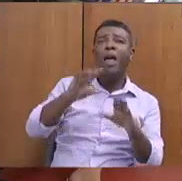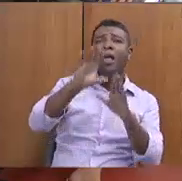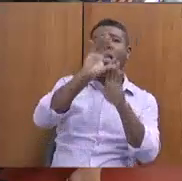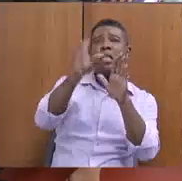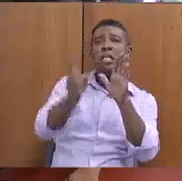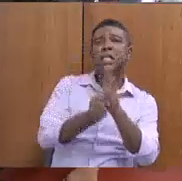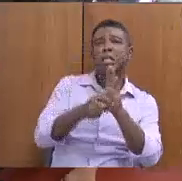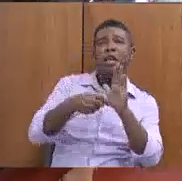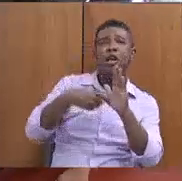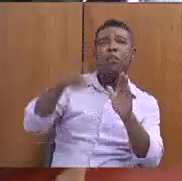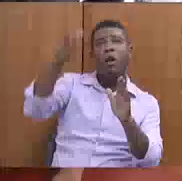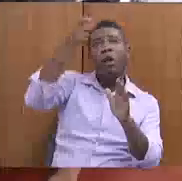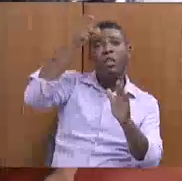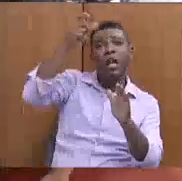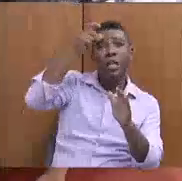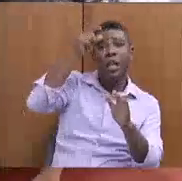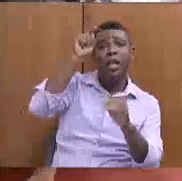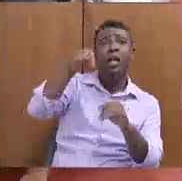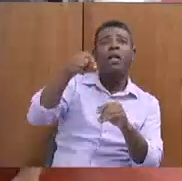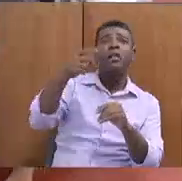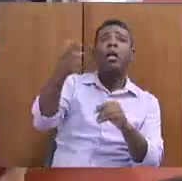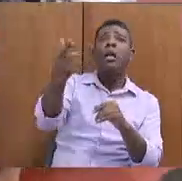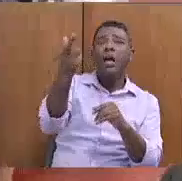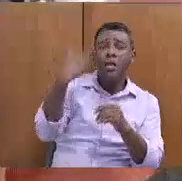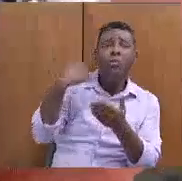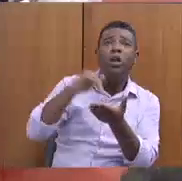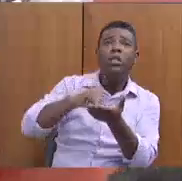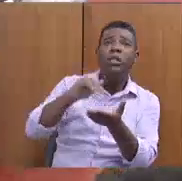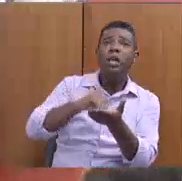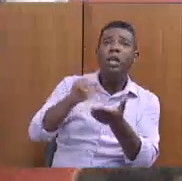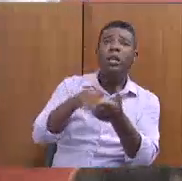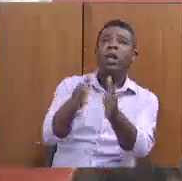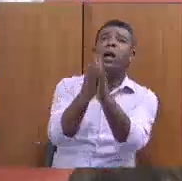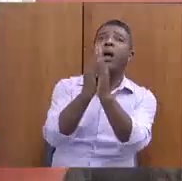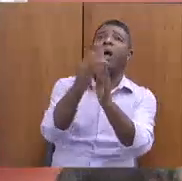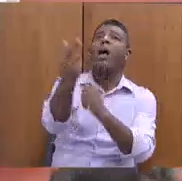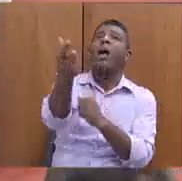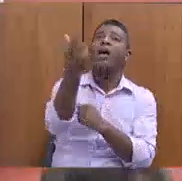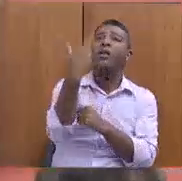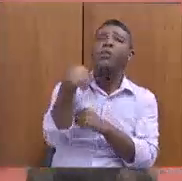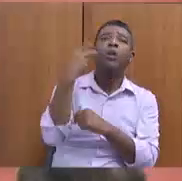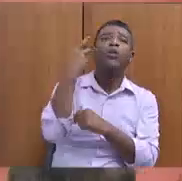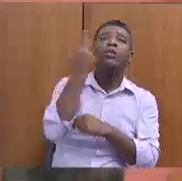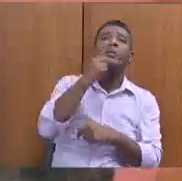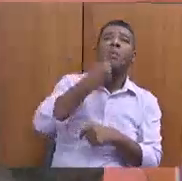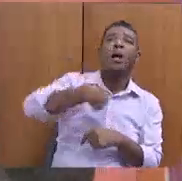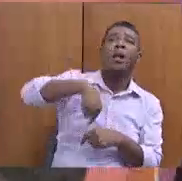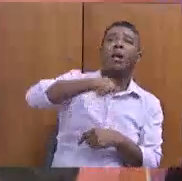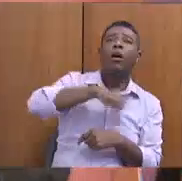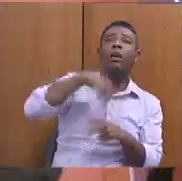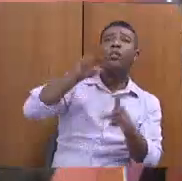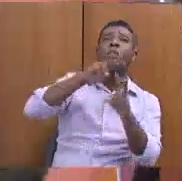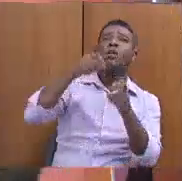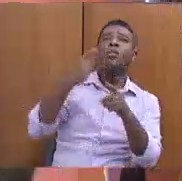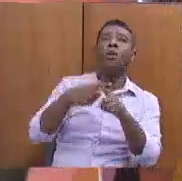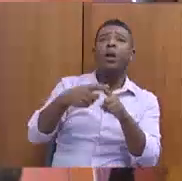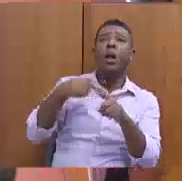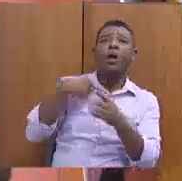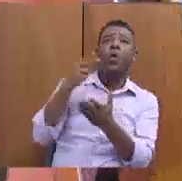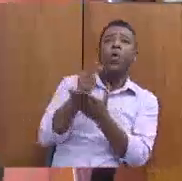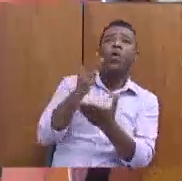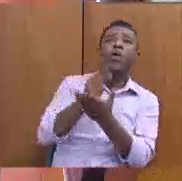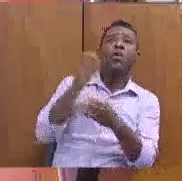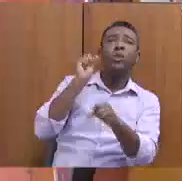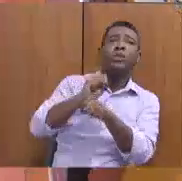emissária dele. Responde, secretária, sobre o CERN. Responde para a gente, porque eu continuo esperando